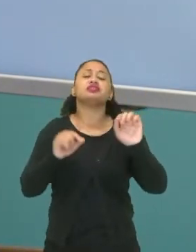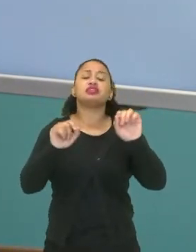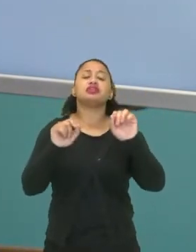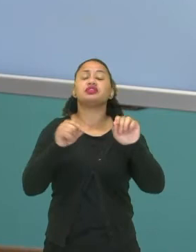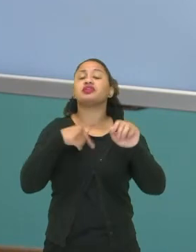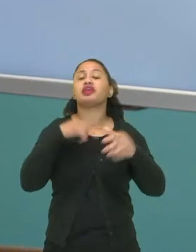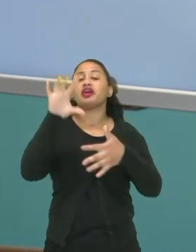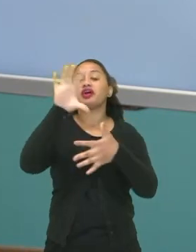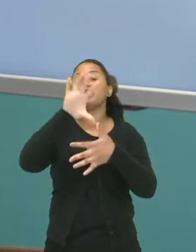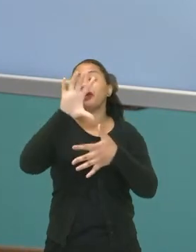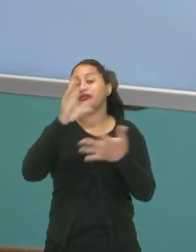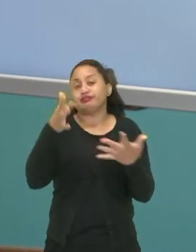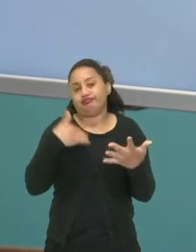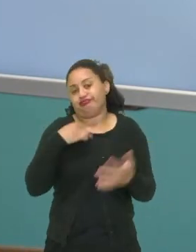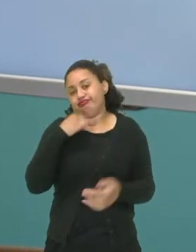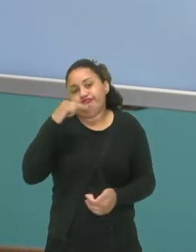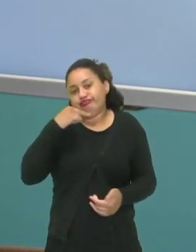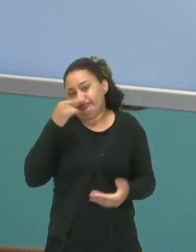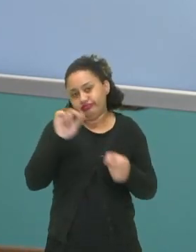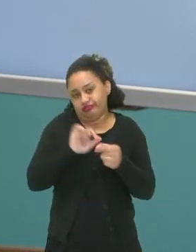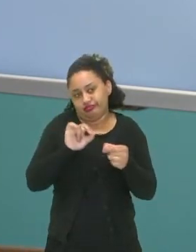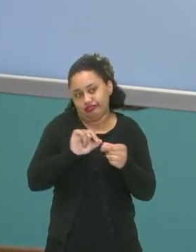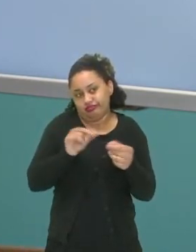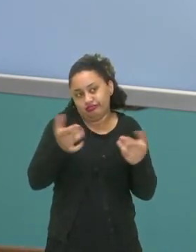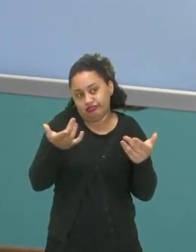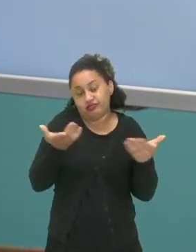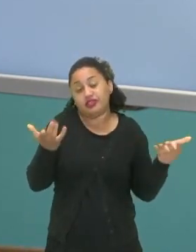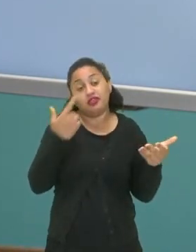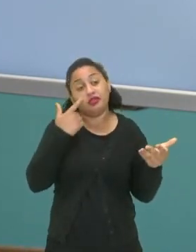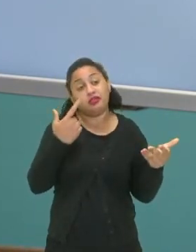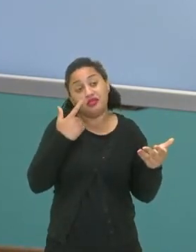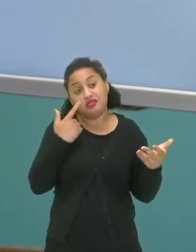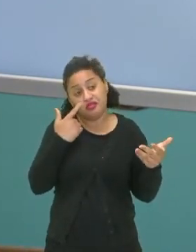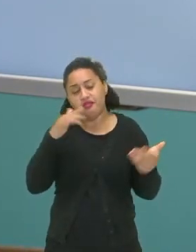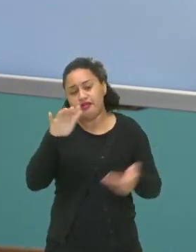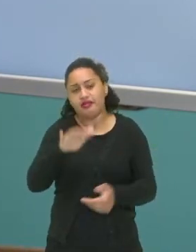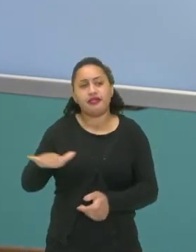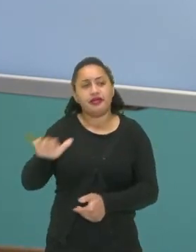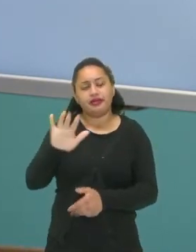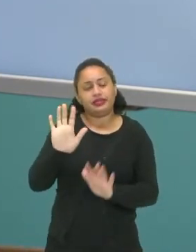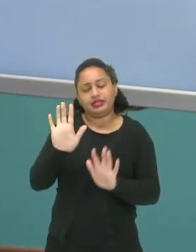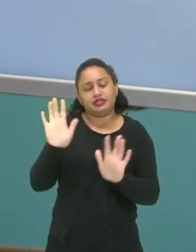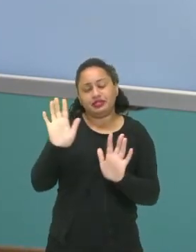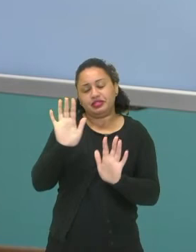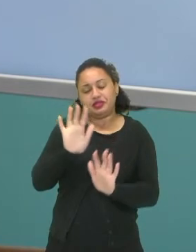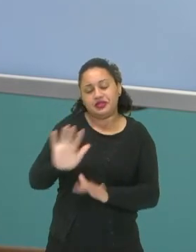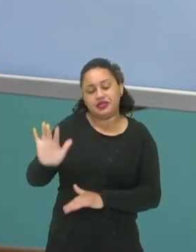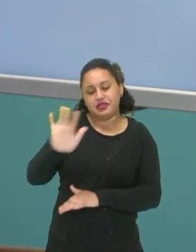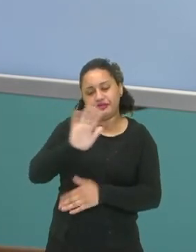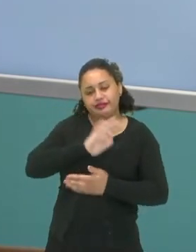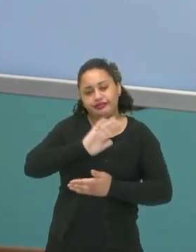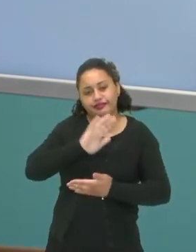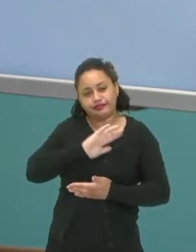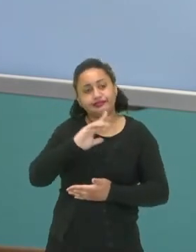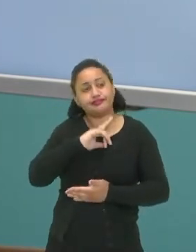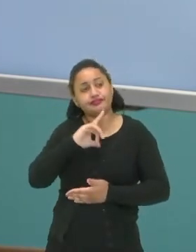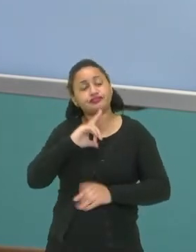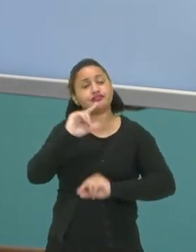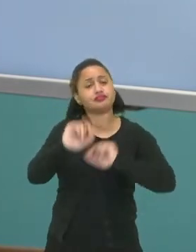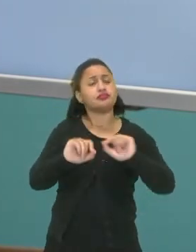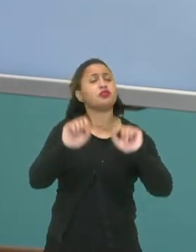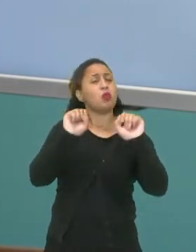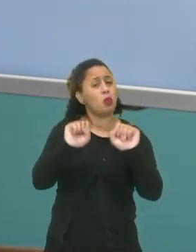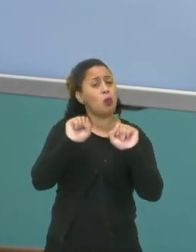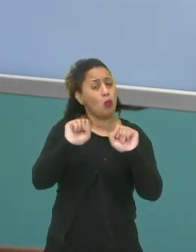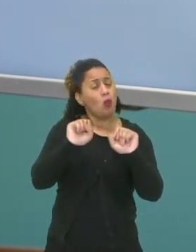mapa? Já não daria para fazer isso, não verdade? Vamos ver uma seguinte situação, uma situação problemática que a gente tem aqui e que pode ser